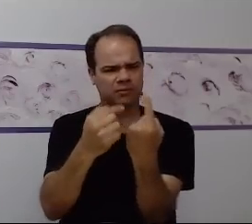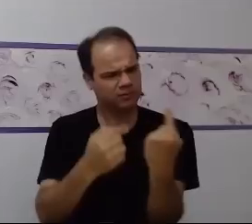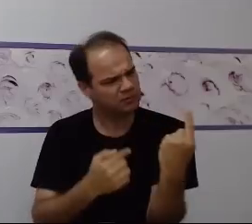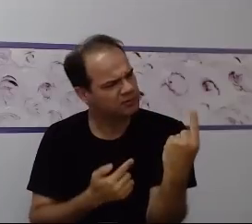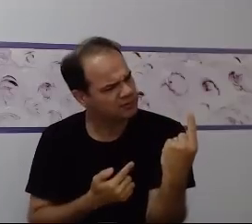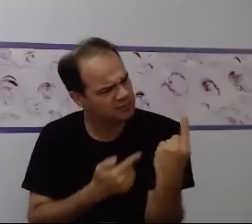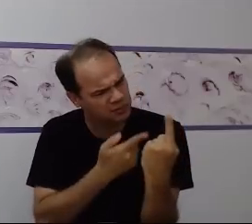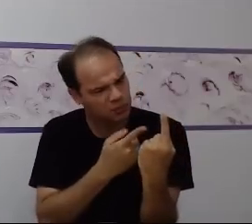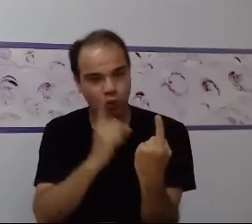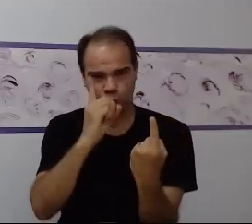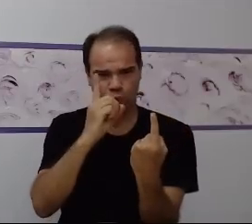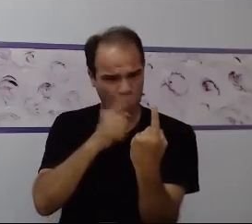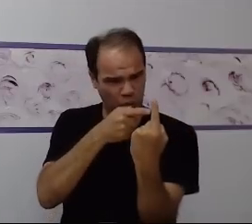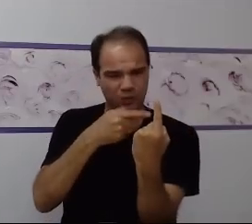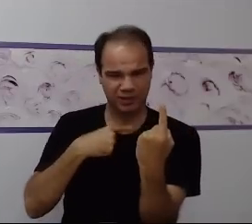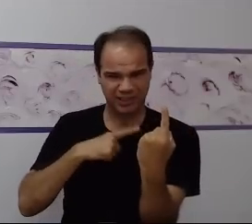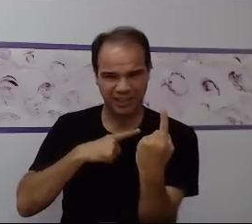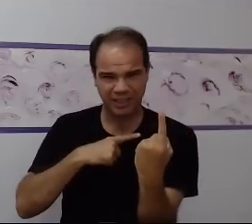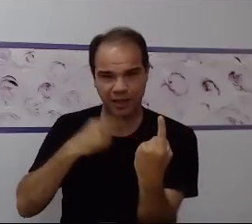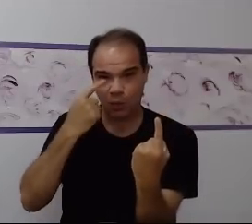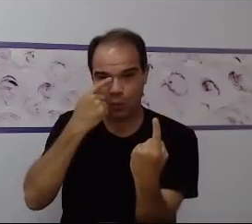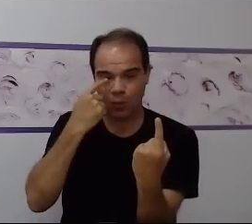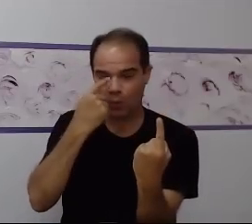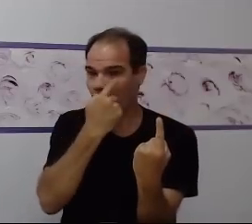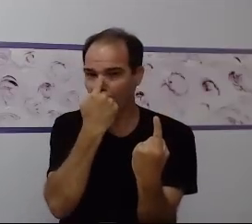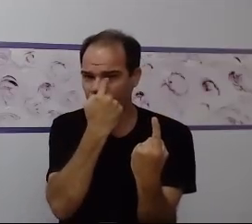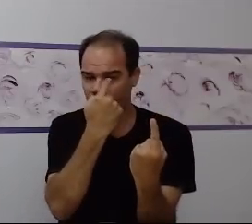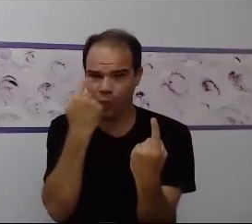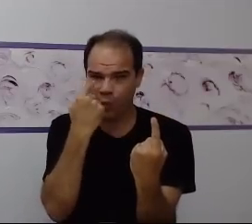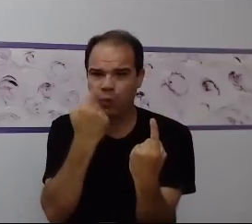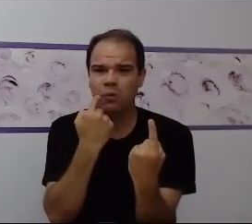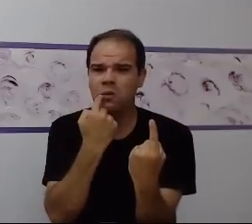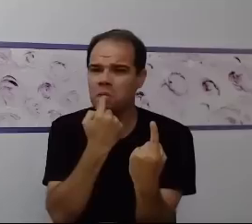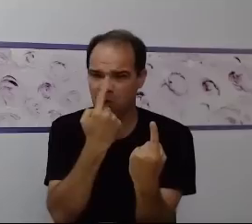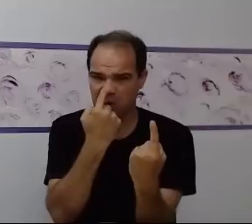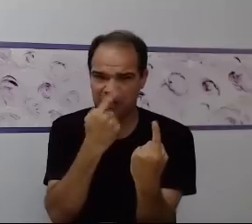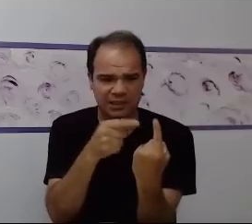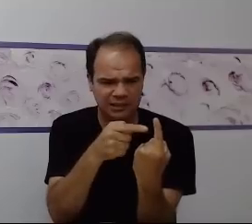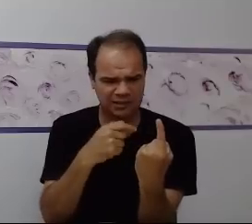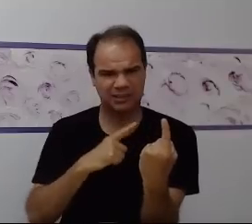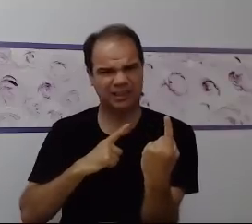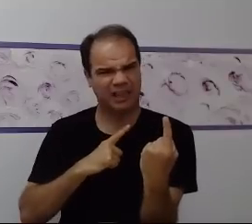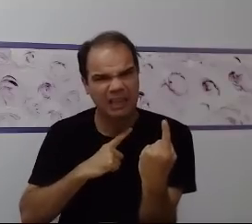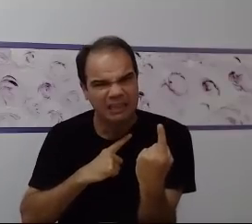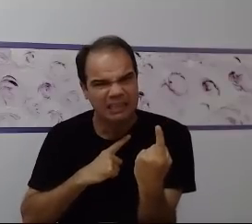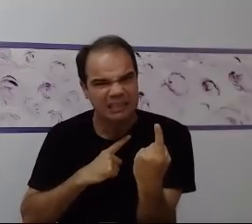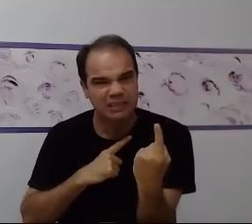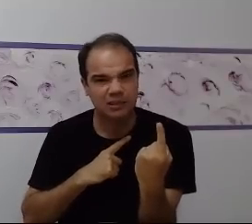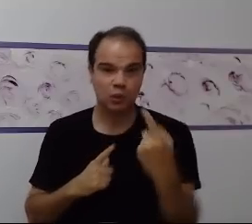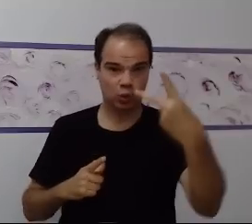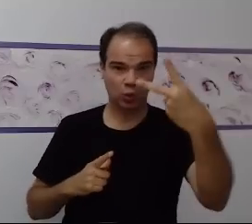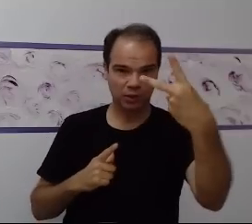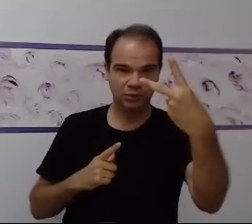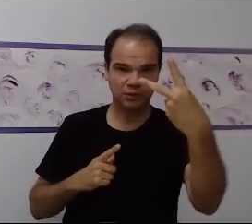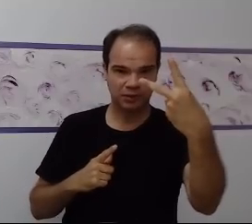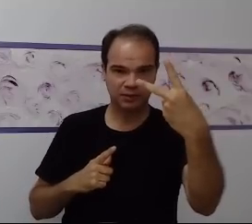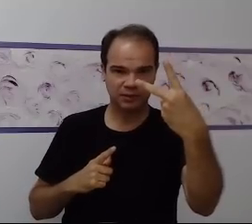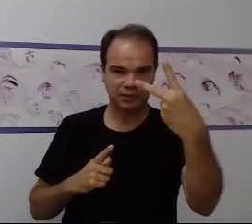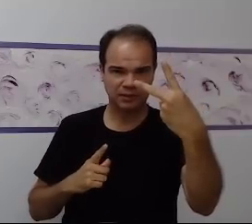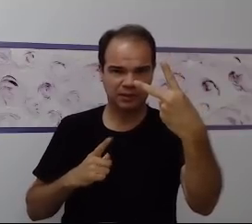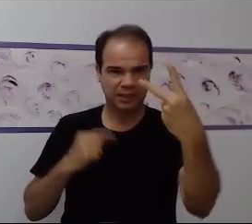aquelas salas de aula decoradas com toda a numeração do 1 ao 10, com olho, boca, cílios e sobrancelha.